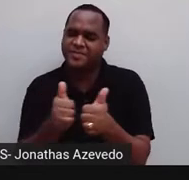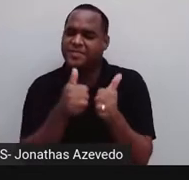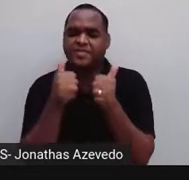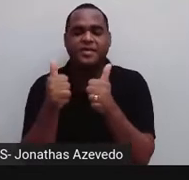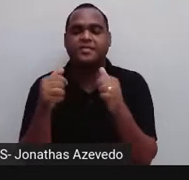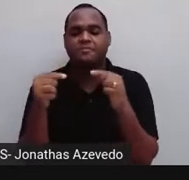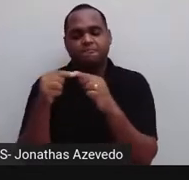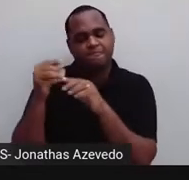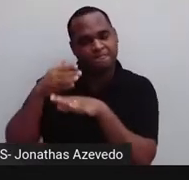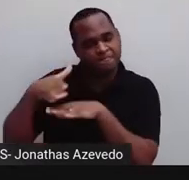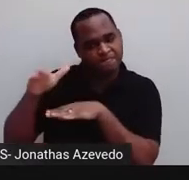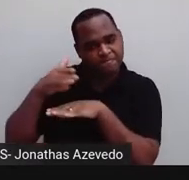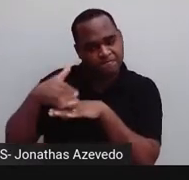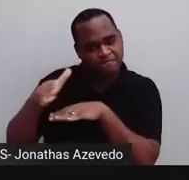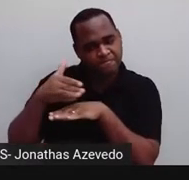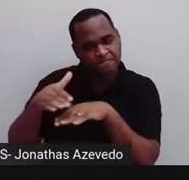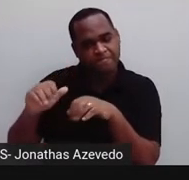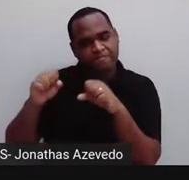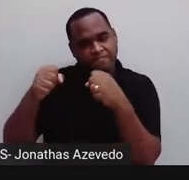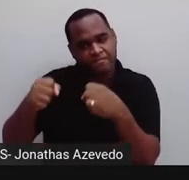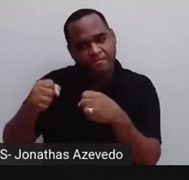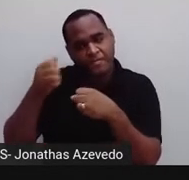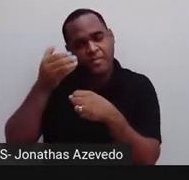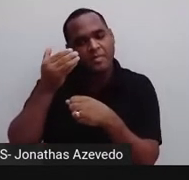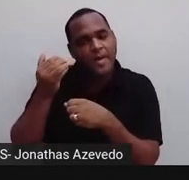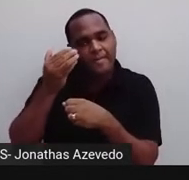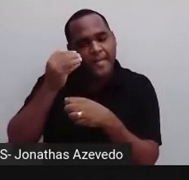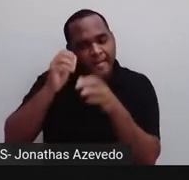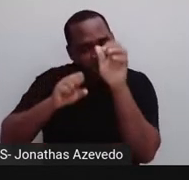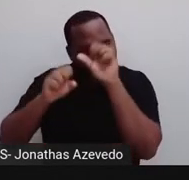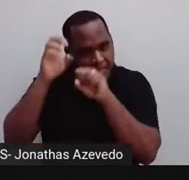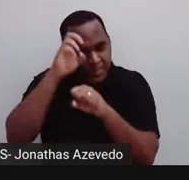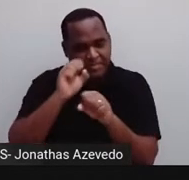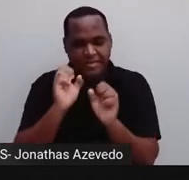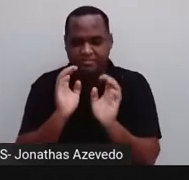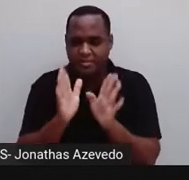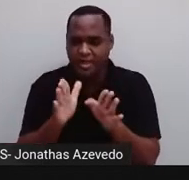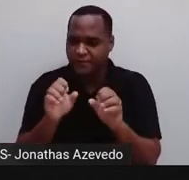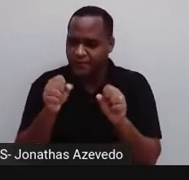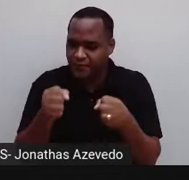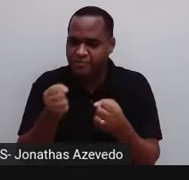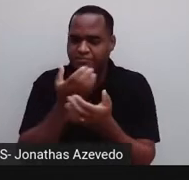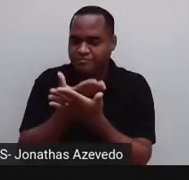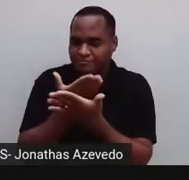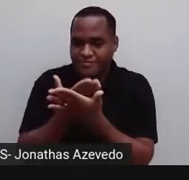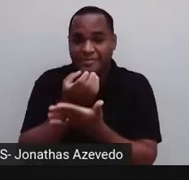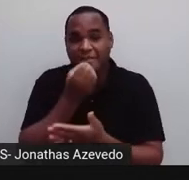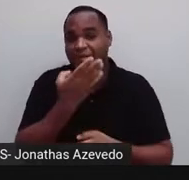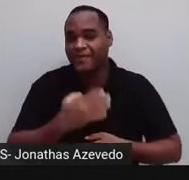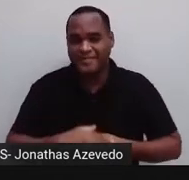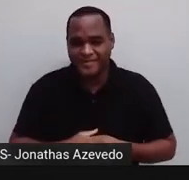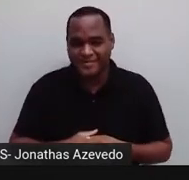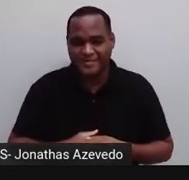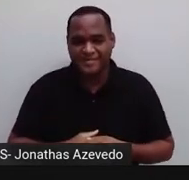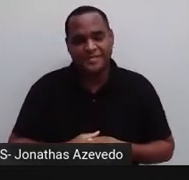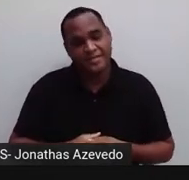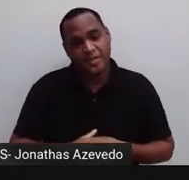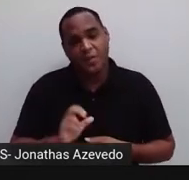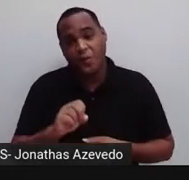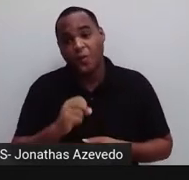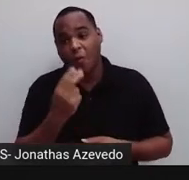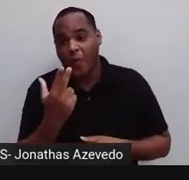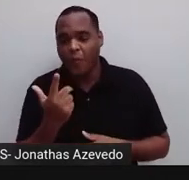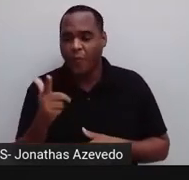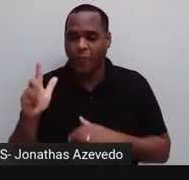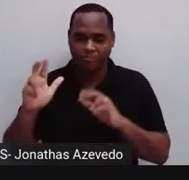praticando, né? Para reforçar algo que já tinha sido estudado. Ou, né? Um outro momento,